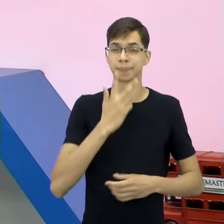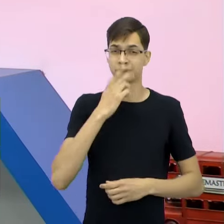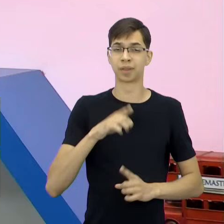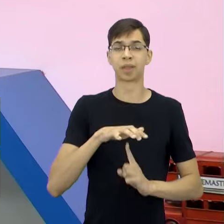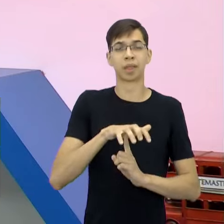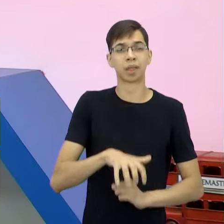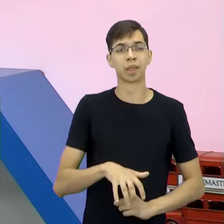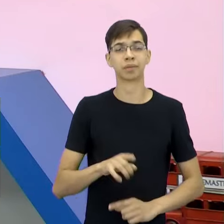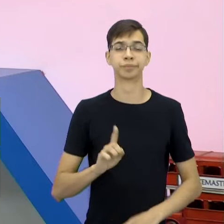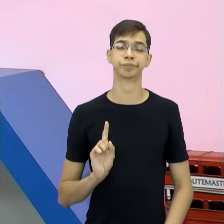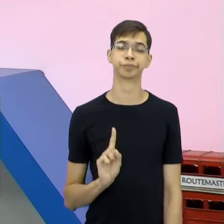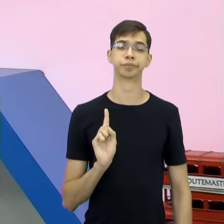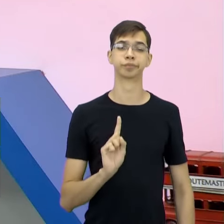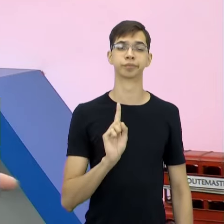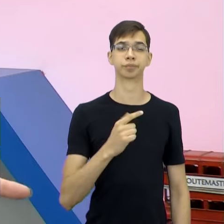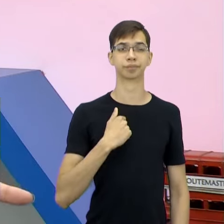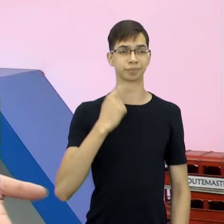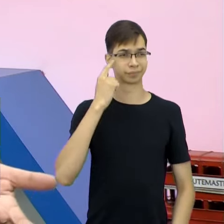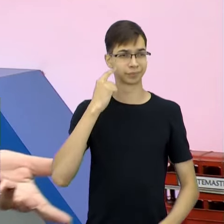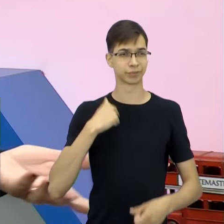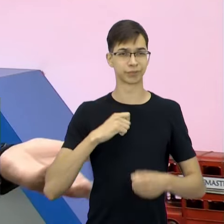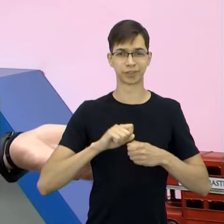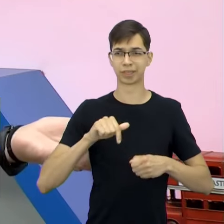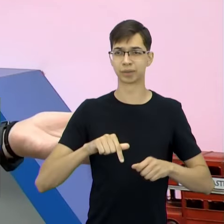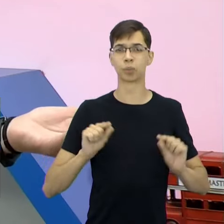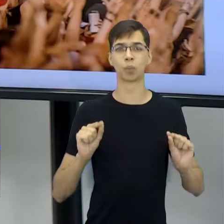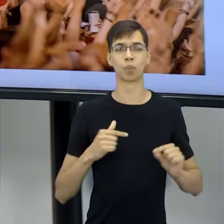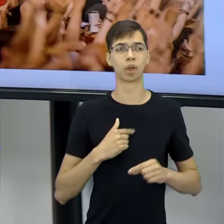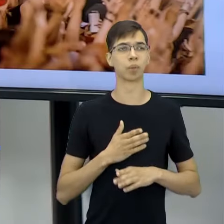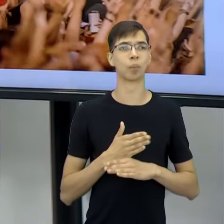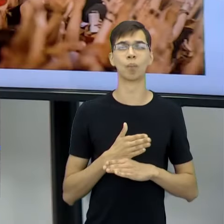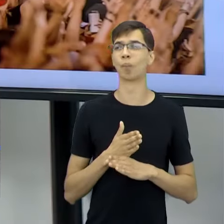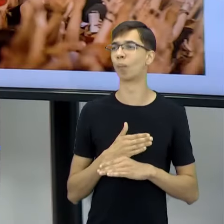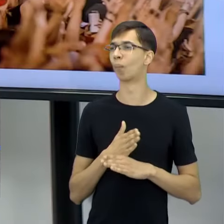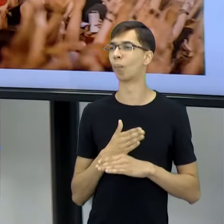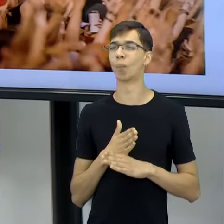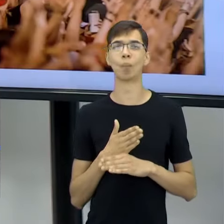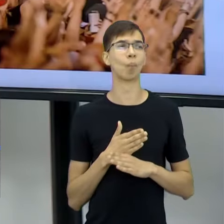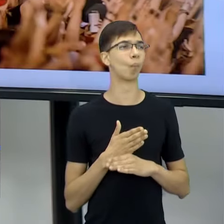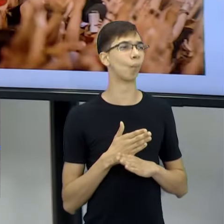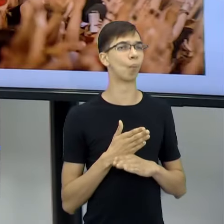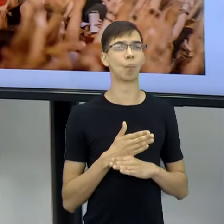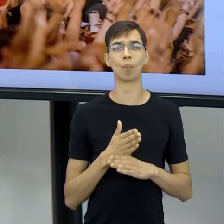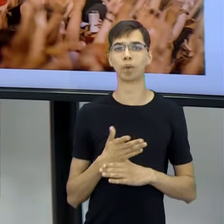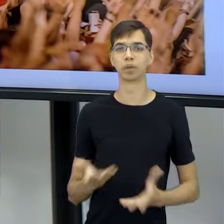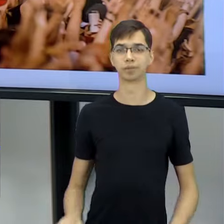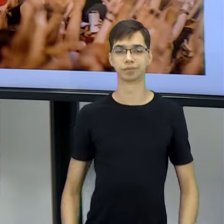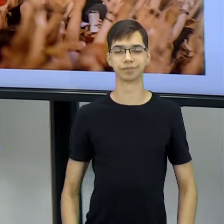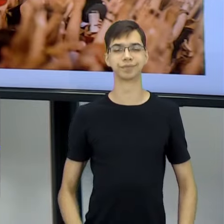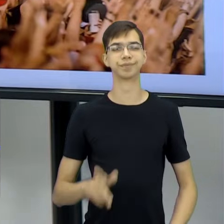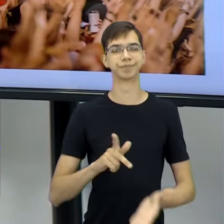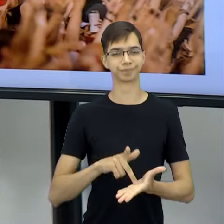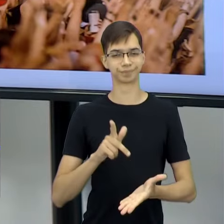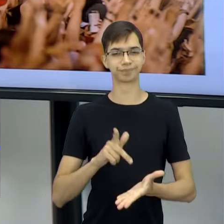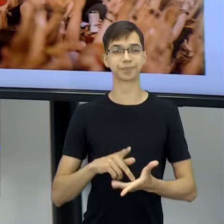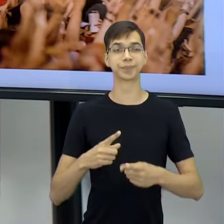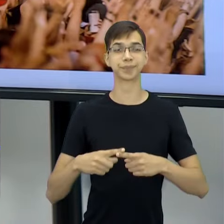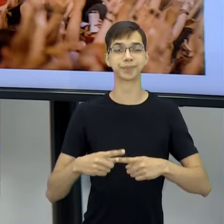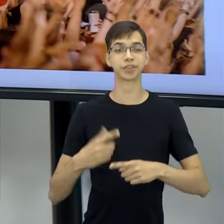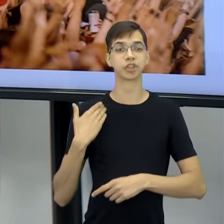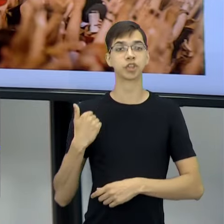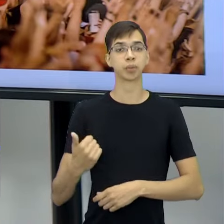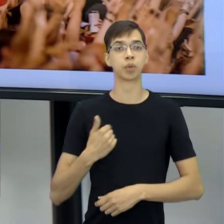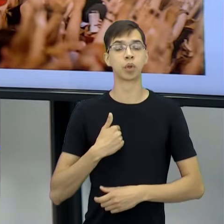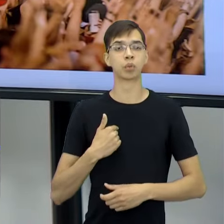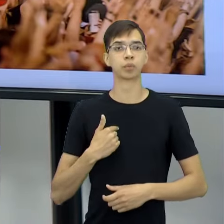ali, né? Então, assim, o que eu estou fazendo aqui, na verdade? Não, porque na verdade, na vida real, aconteceu o Eles me chamaram e eu me empolguei com a